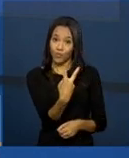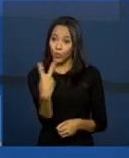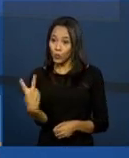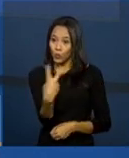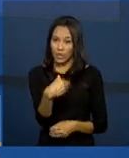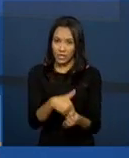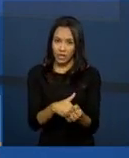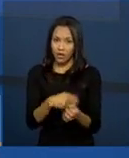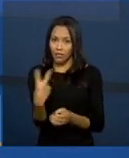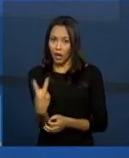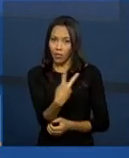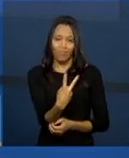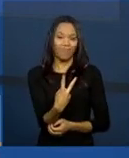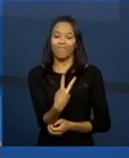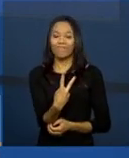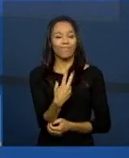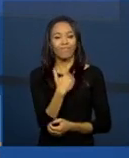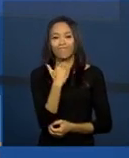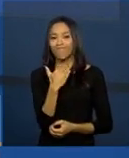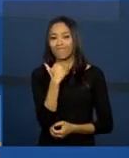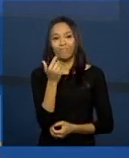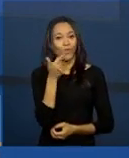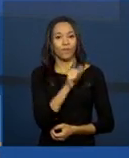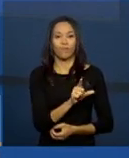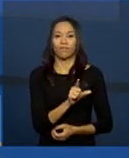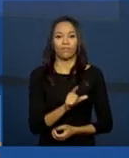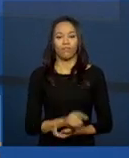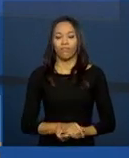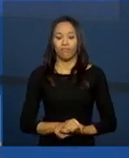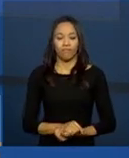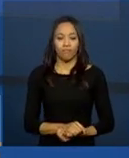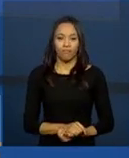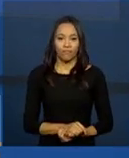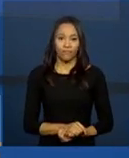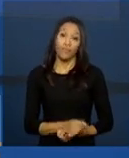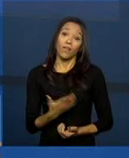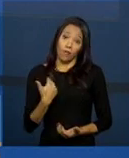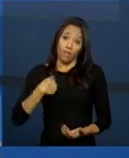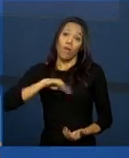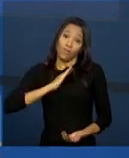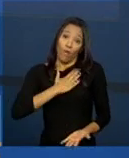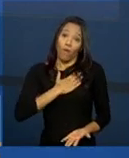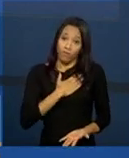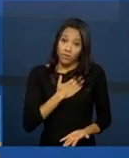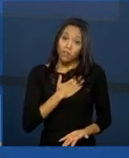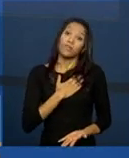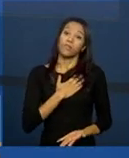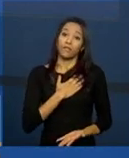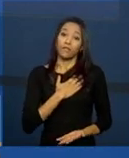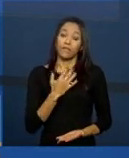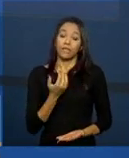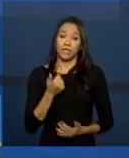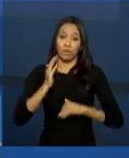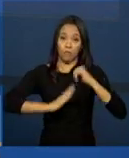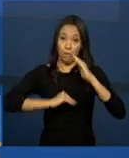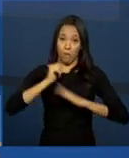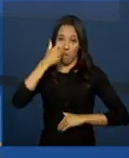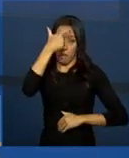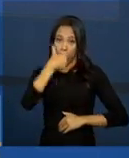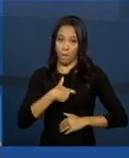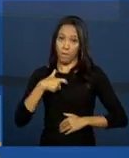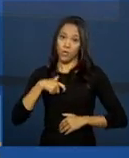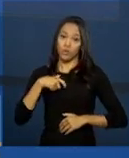Bom, isto, idealmente, nós gostaríamos que os profissionais trabalhassem